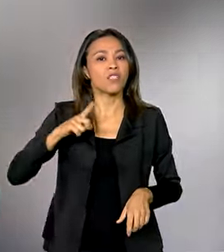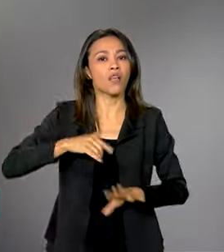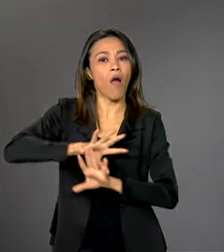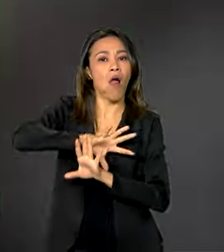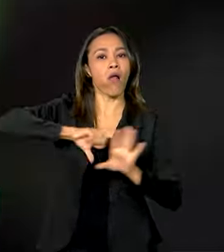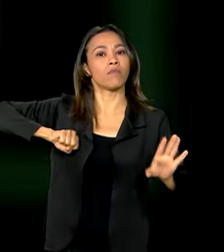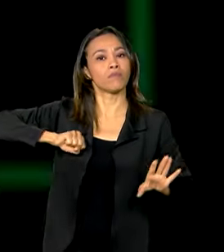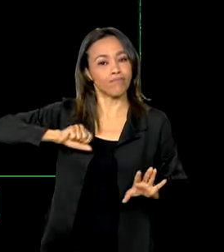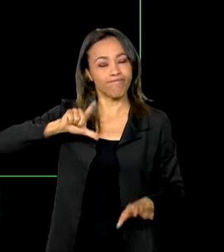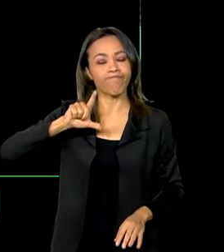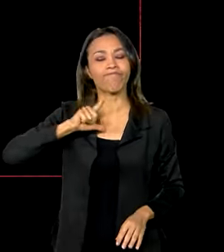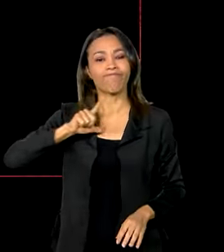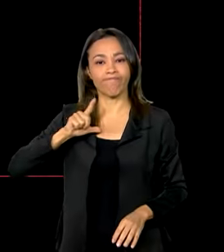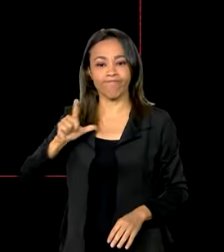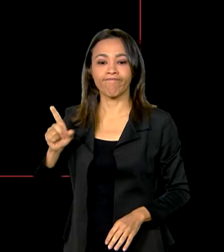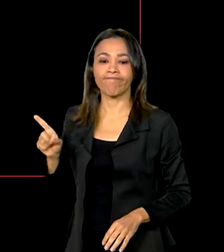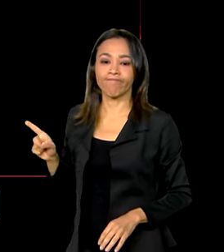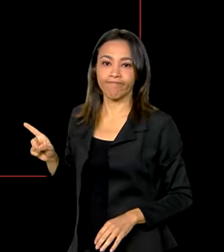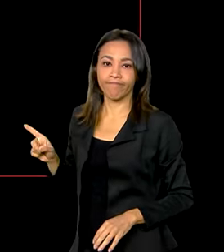golpes.